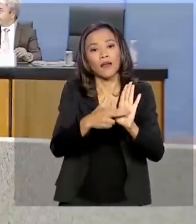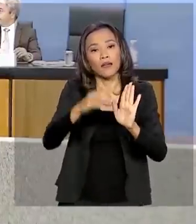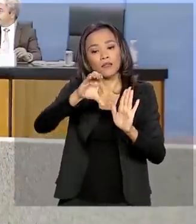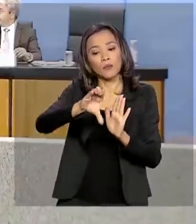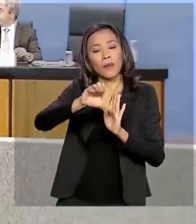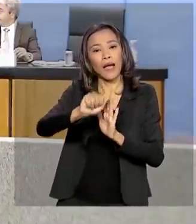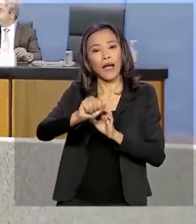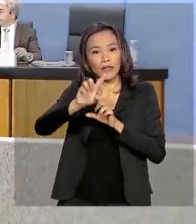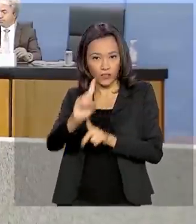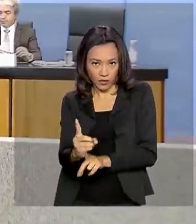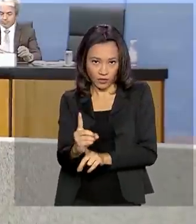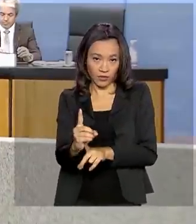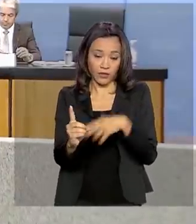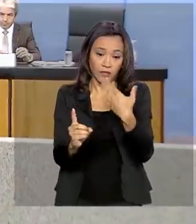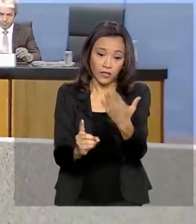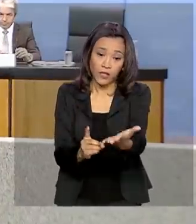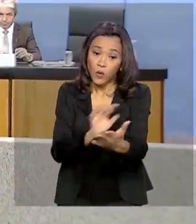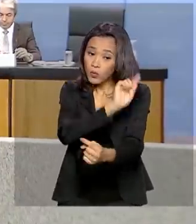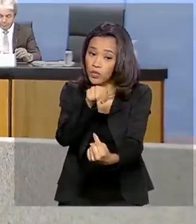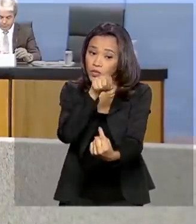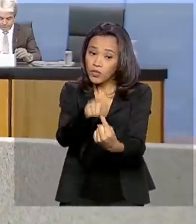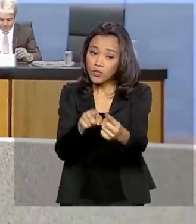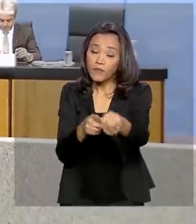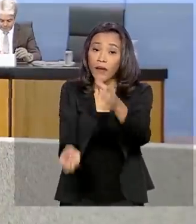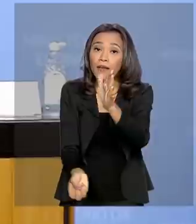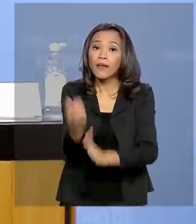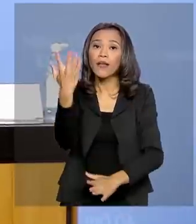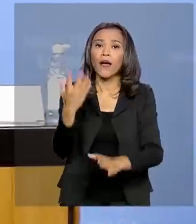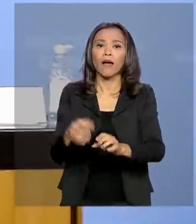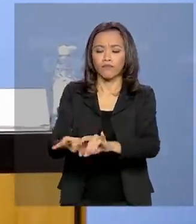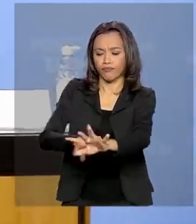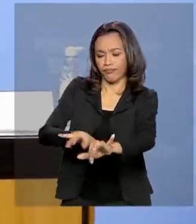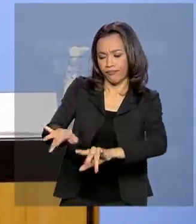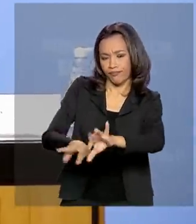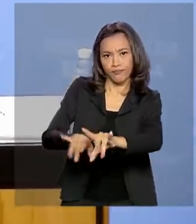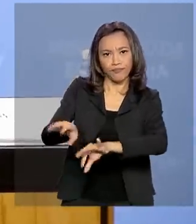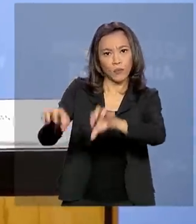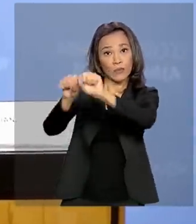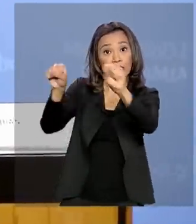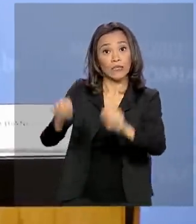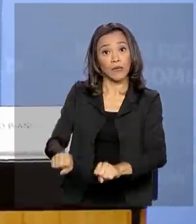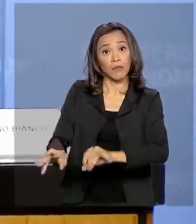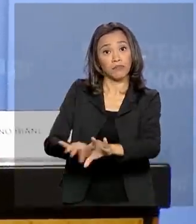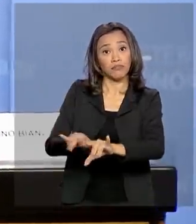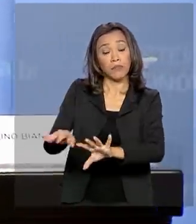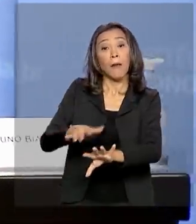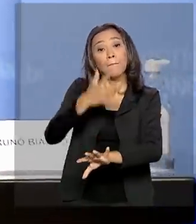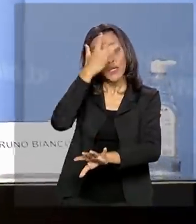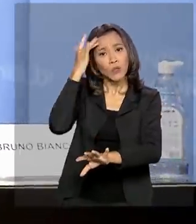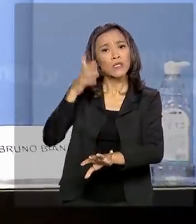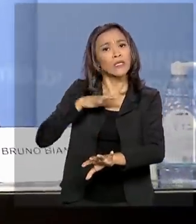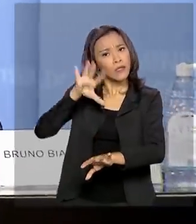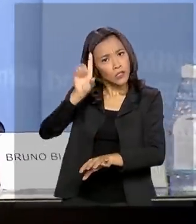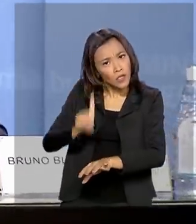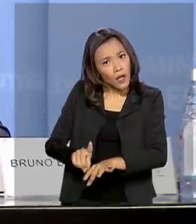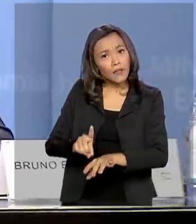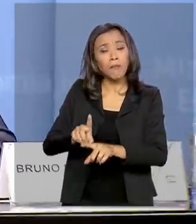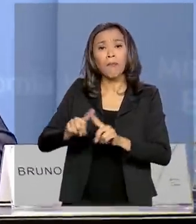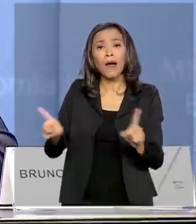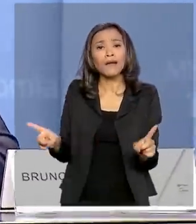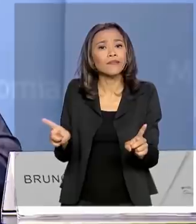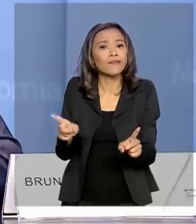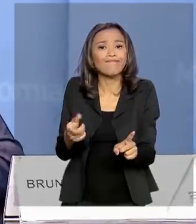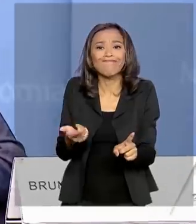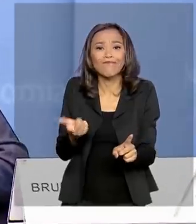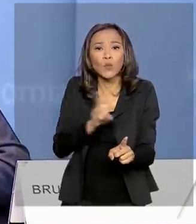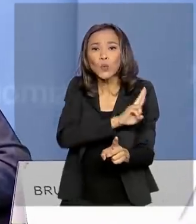segundo o Ministério da Economia, é criar uma plataforma digital para atingir também as pessoas que teriam direito ao benefício, mas que não